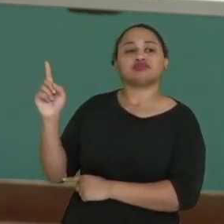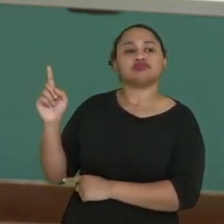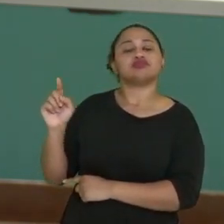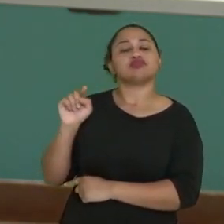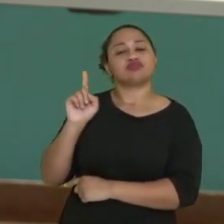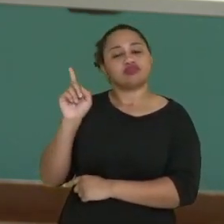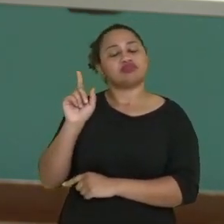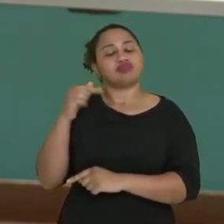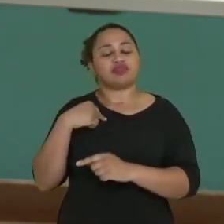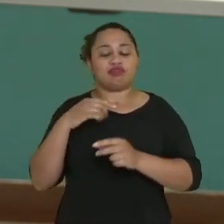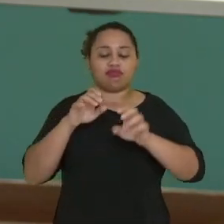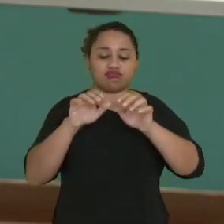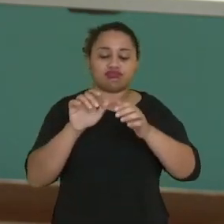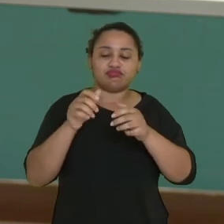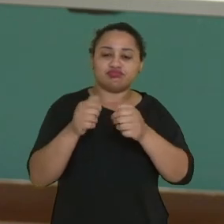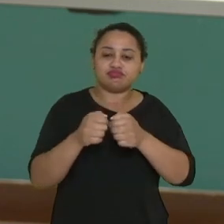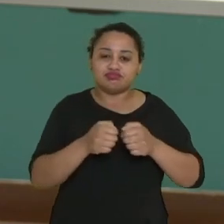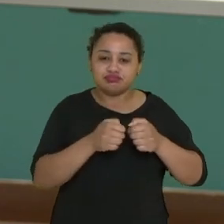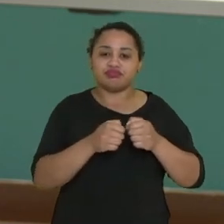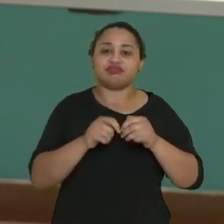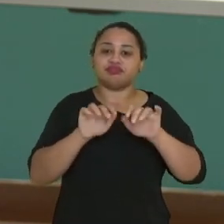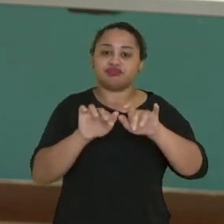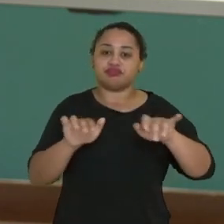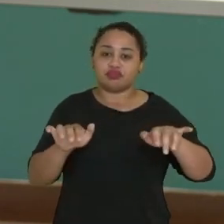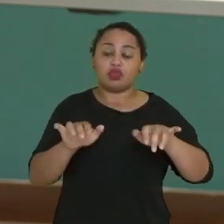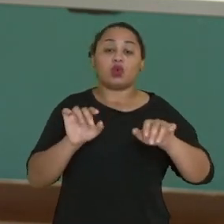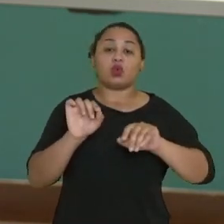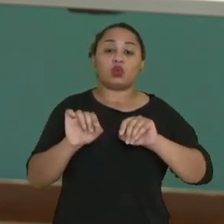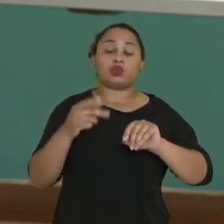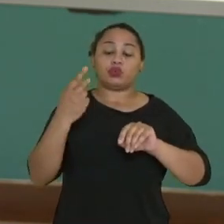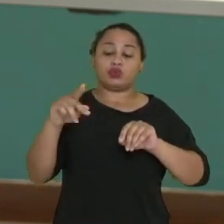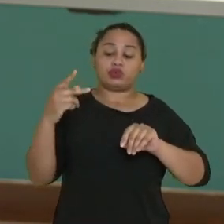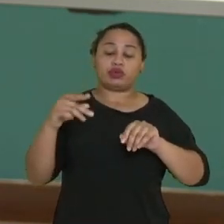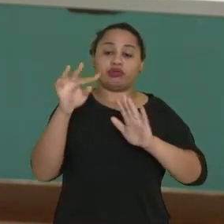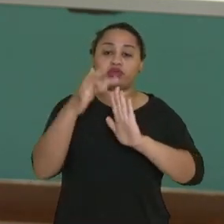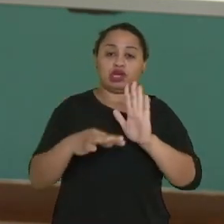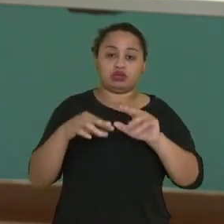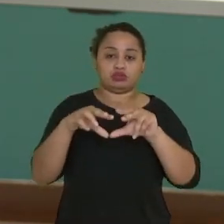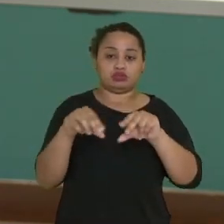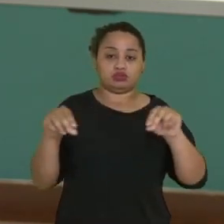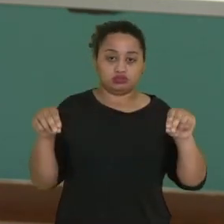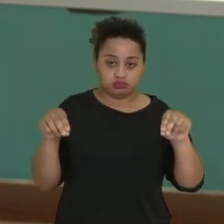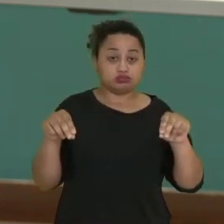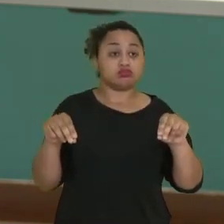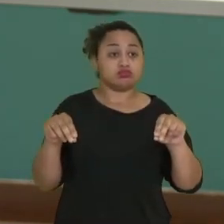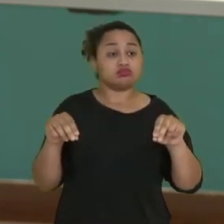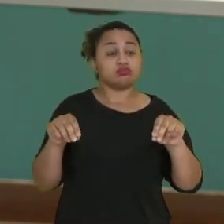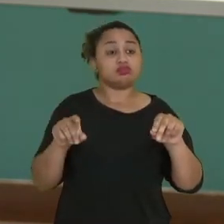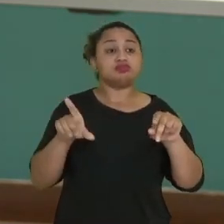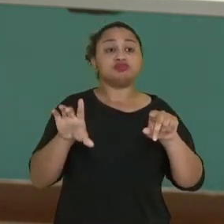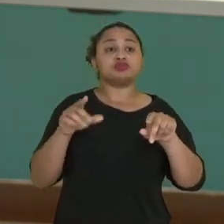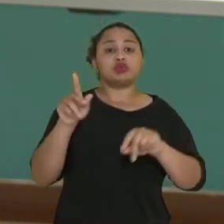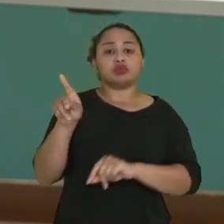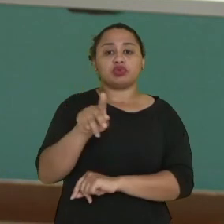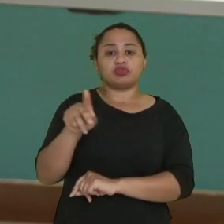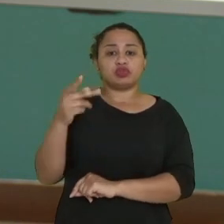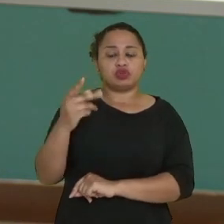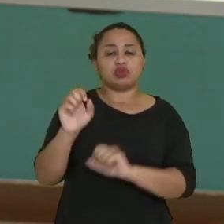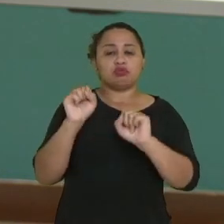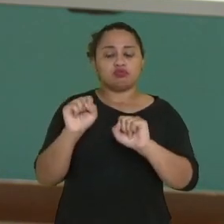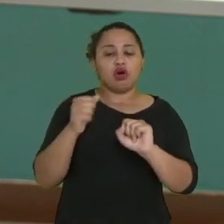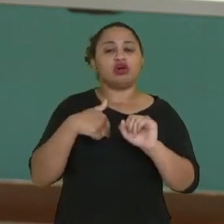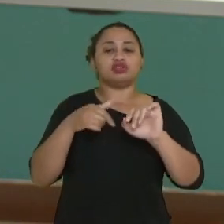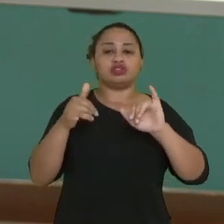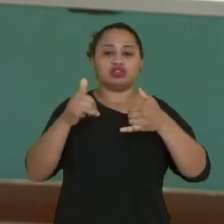você vai produzir lá a sua, né? Seu texto de cordel e aí o seu professor poderá